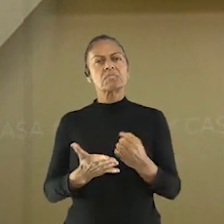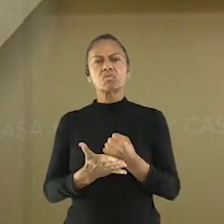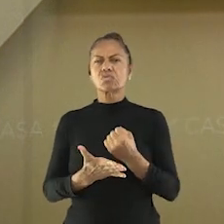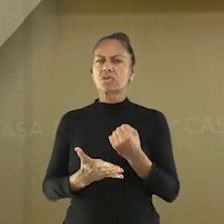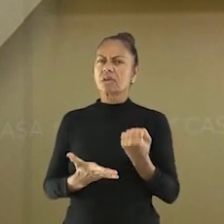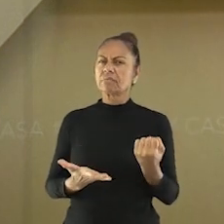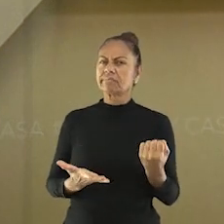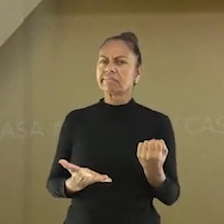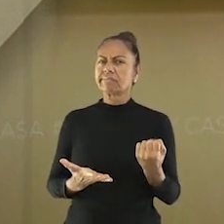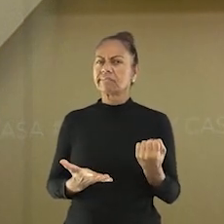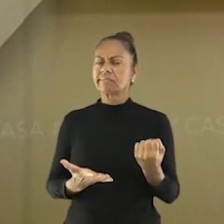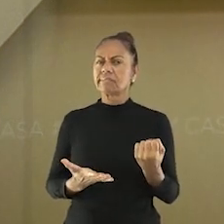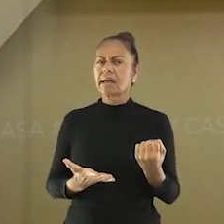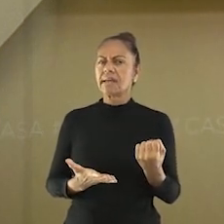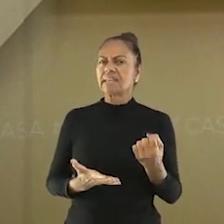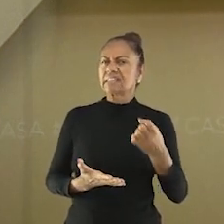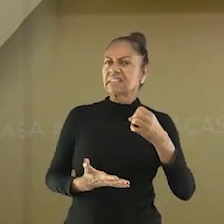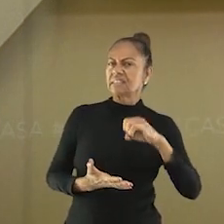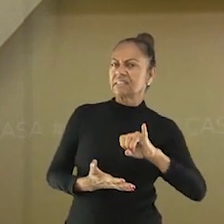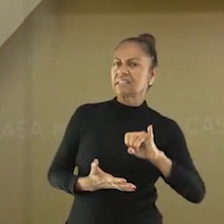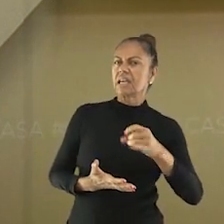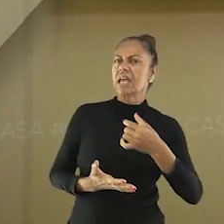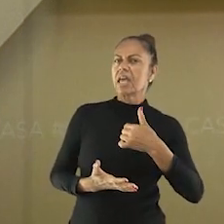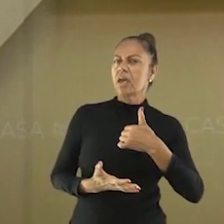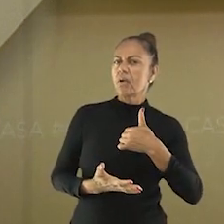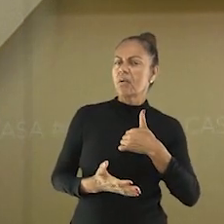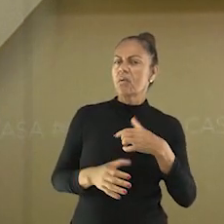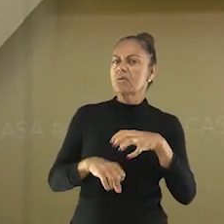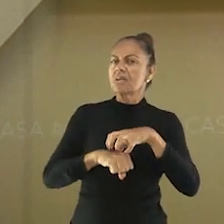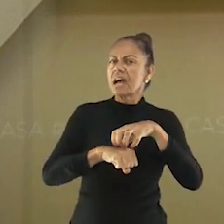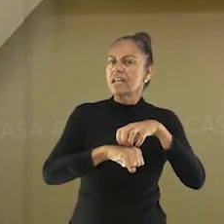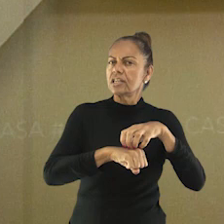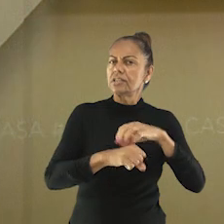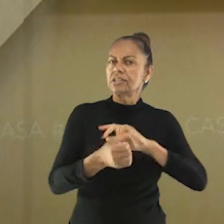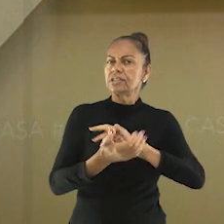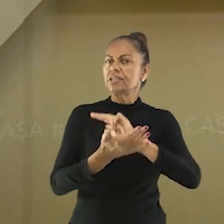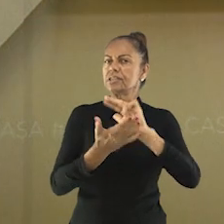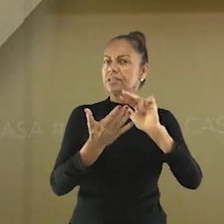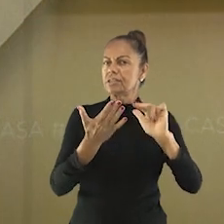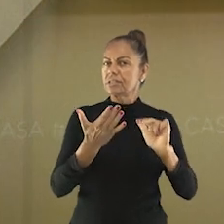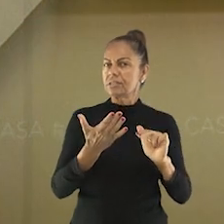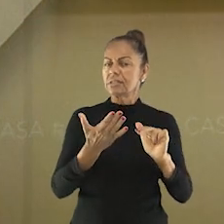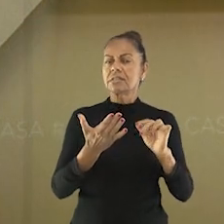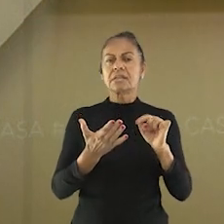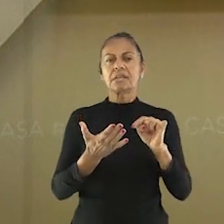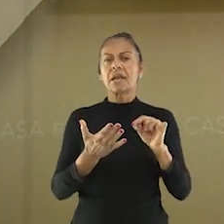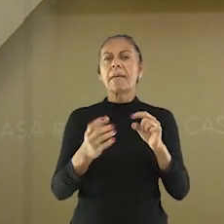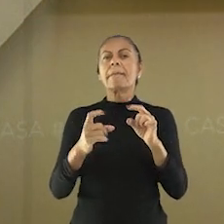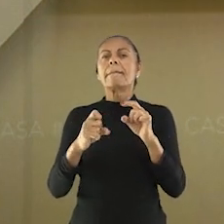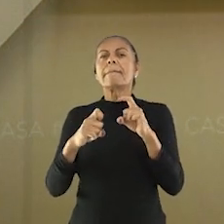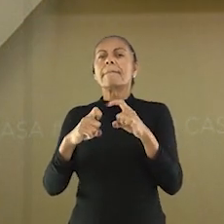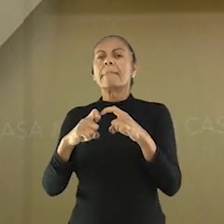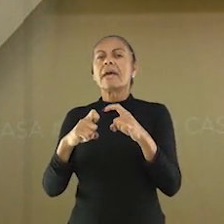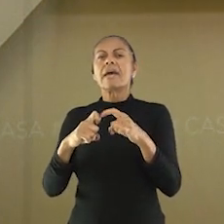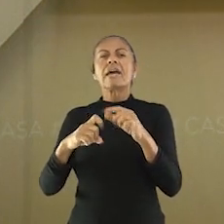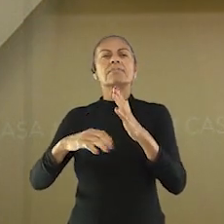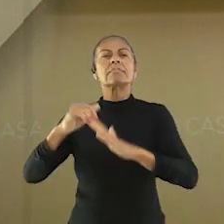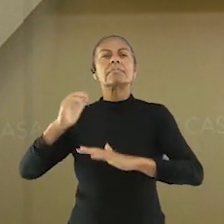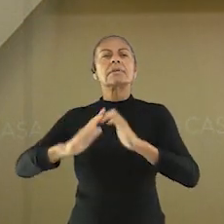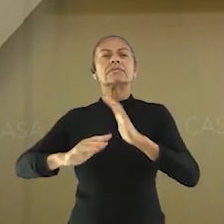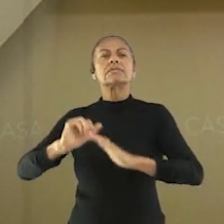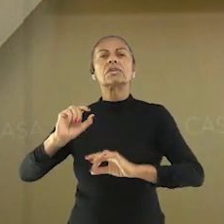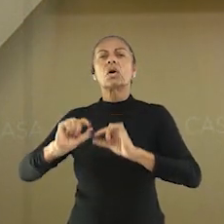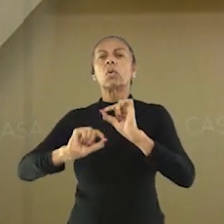Poxa, acho que eu tenho alergia ou intolerância alimentar. Que tipo de médico eu procuro? Bom, existem três profissionais